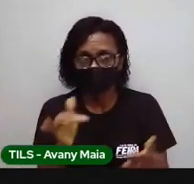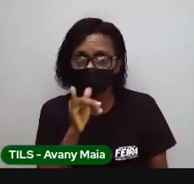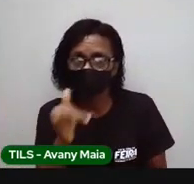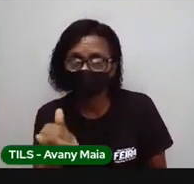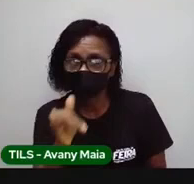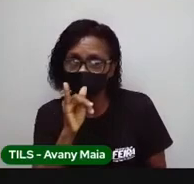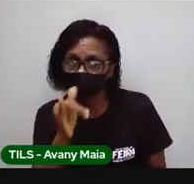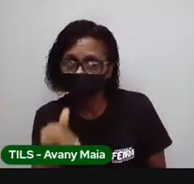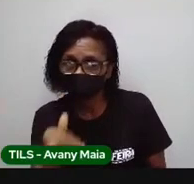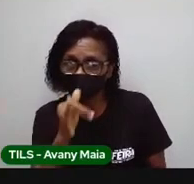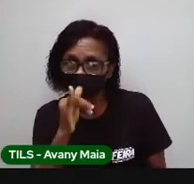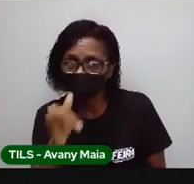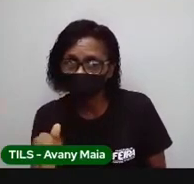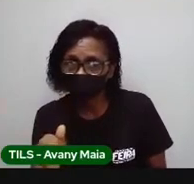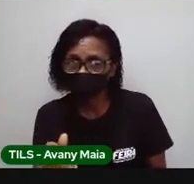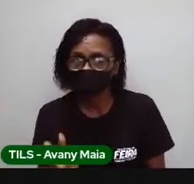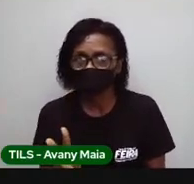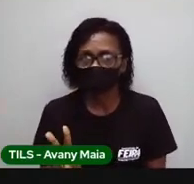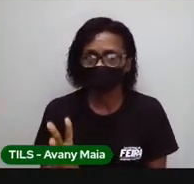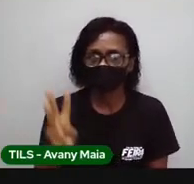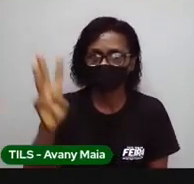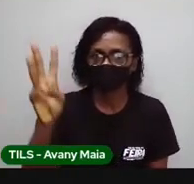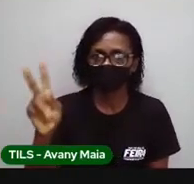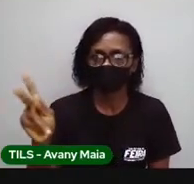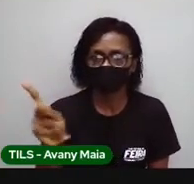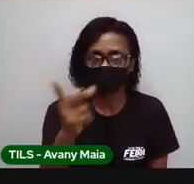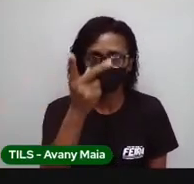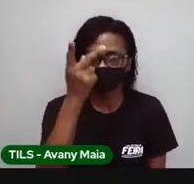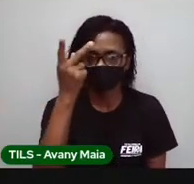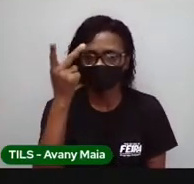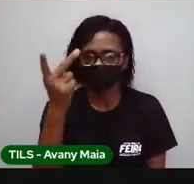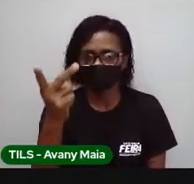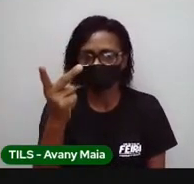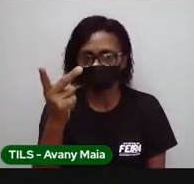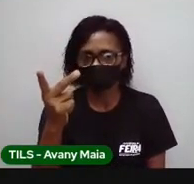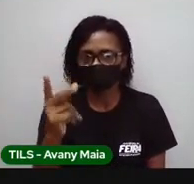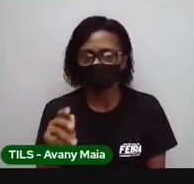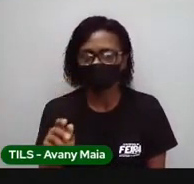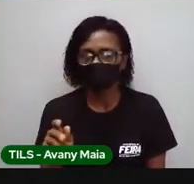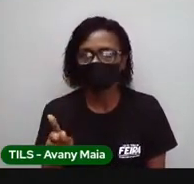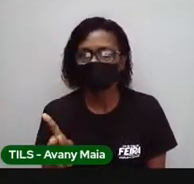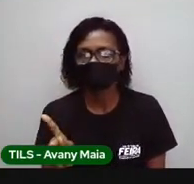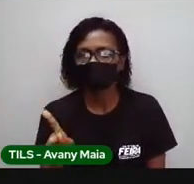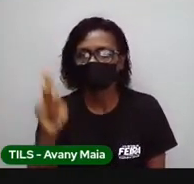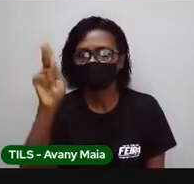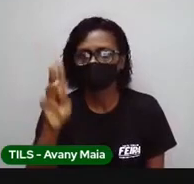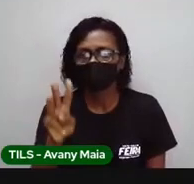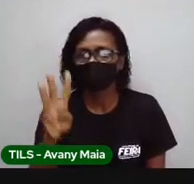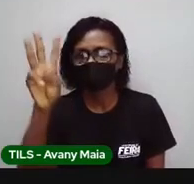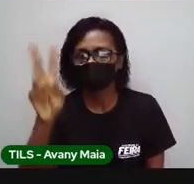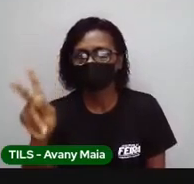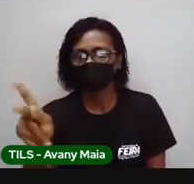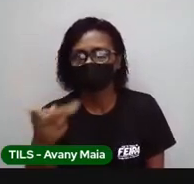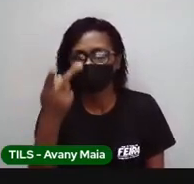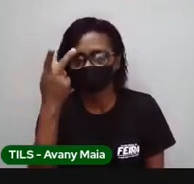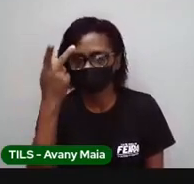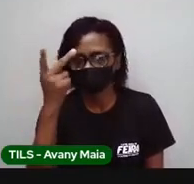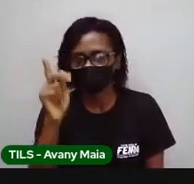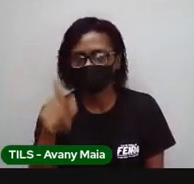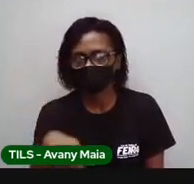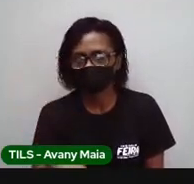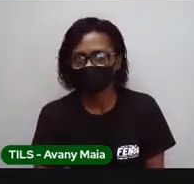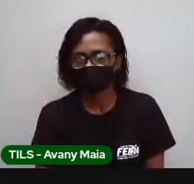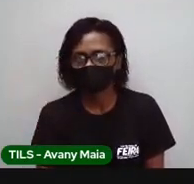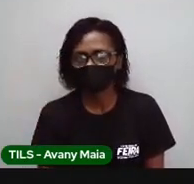elétrica, a gente usa o watts hora e quilowatts hora. Ó, o quilo em branco. Olha o K